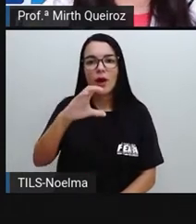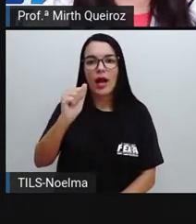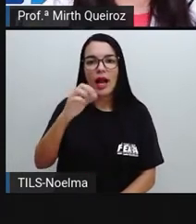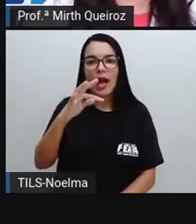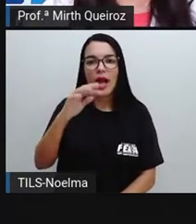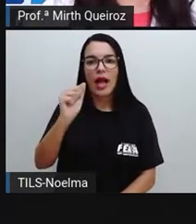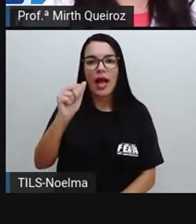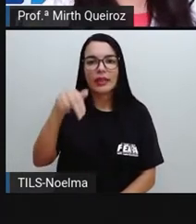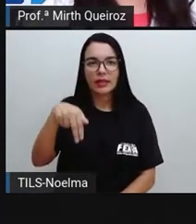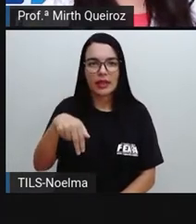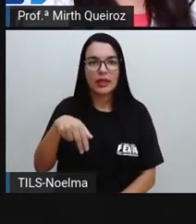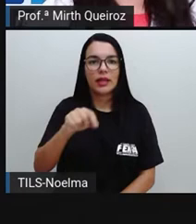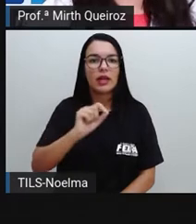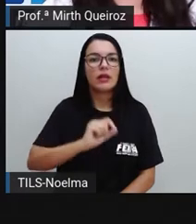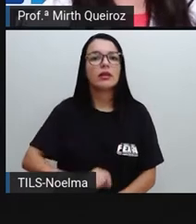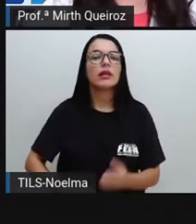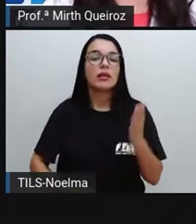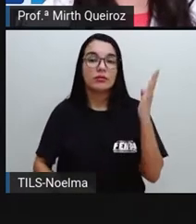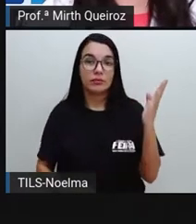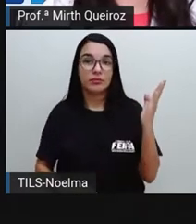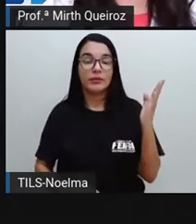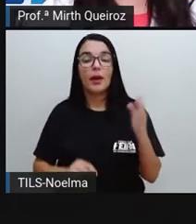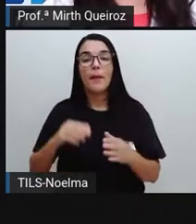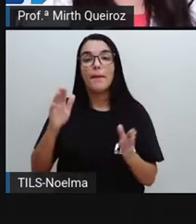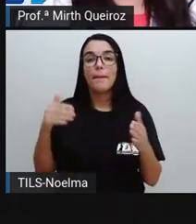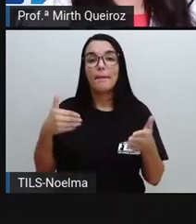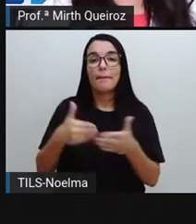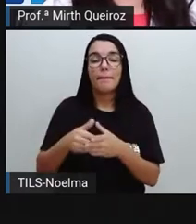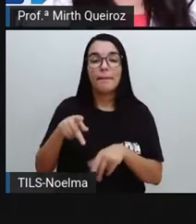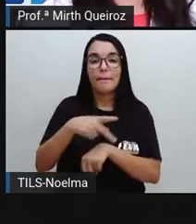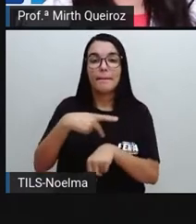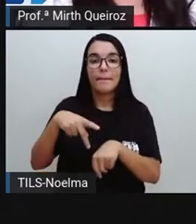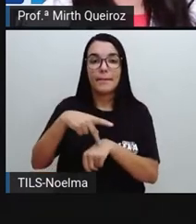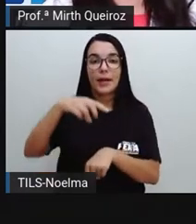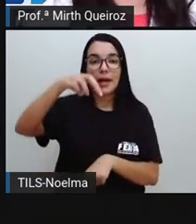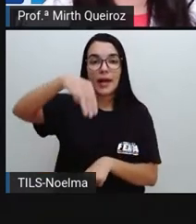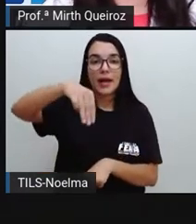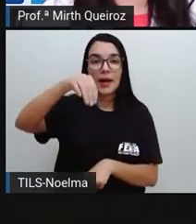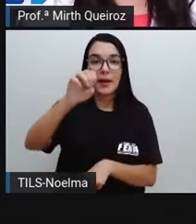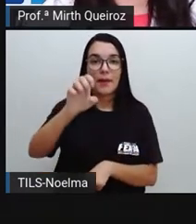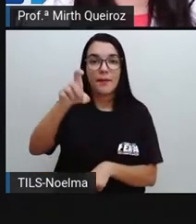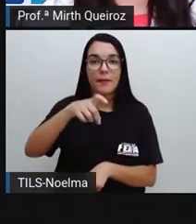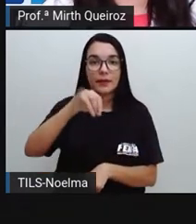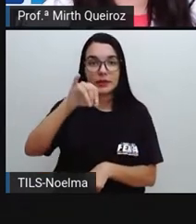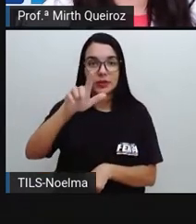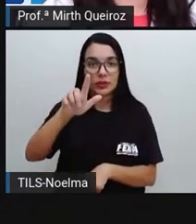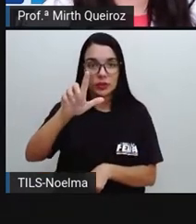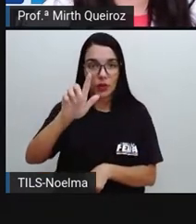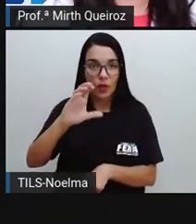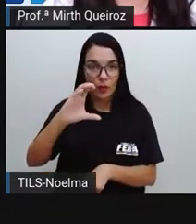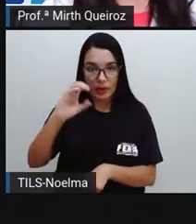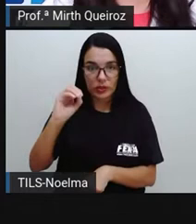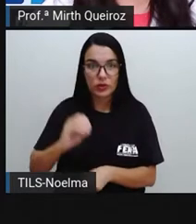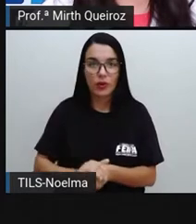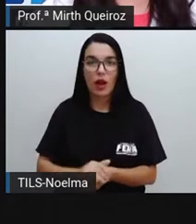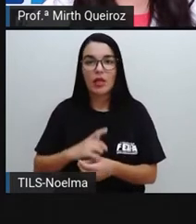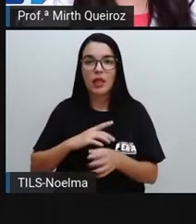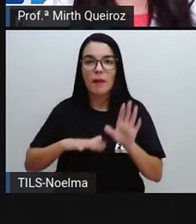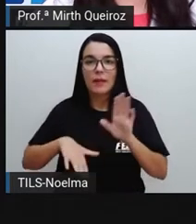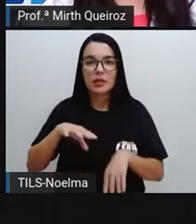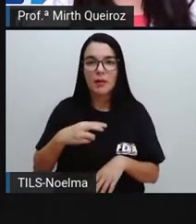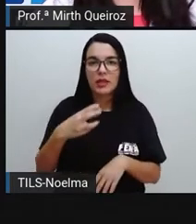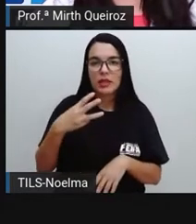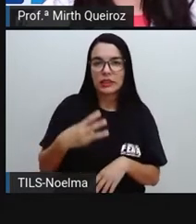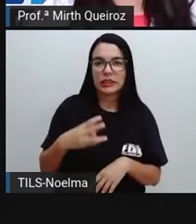área, chamada de Chicxulubi. A cratera gerada tem um diâmetro de cerca de 300 quilômetros. O que foi